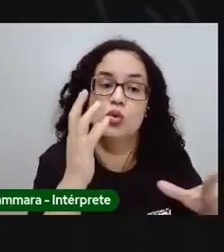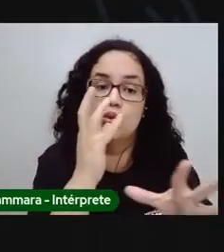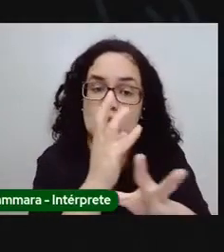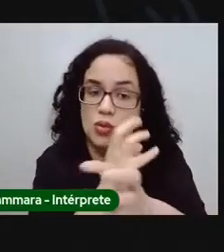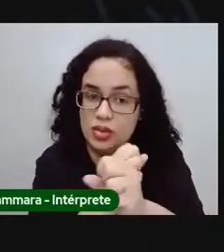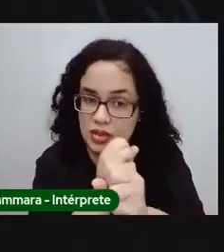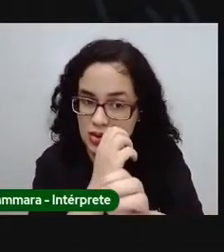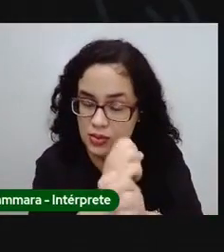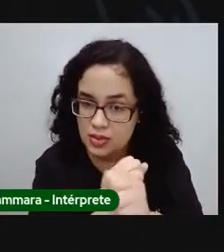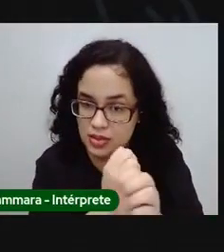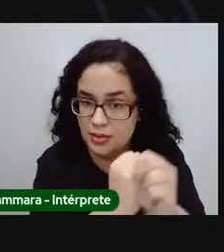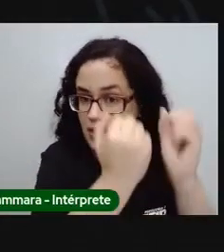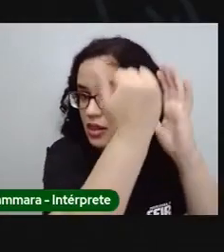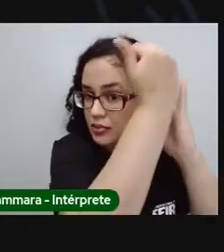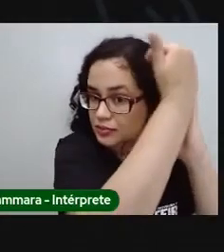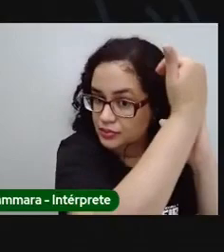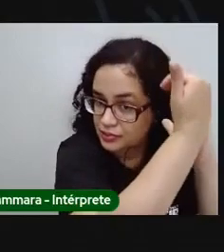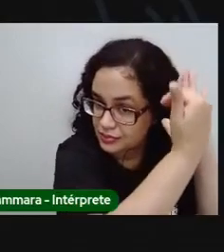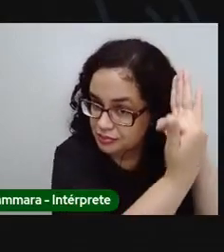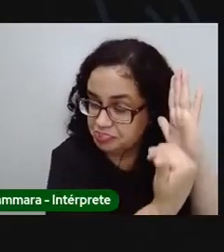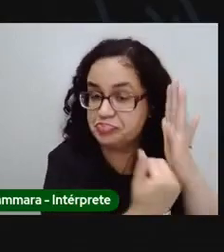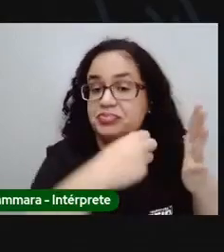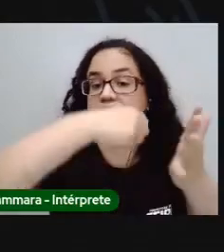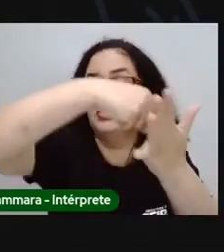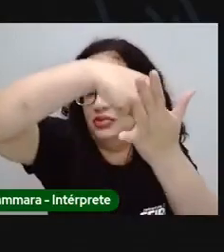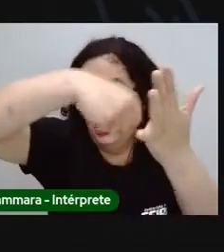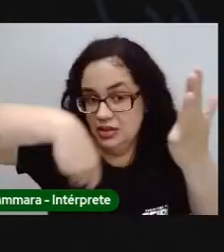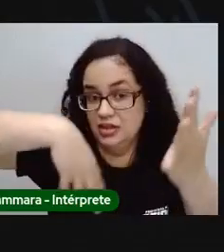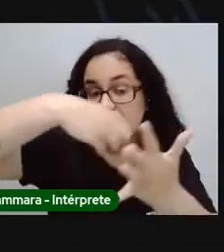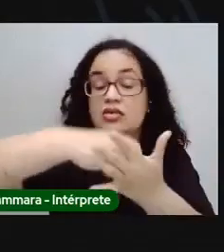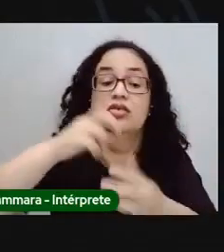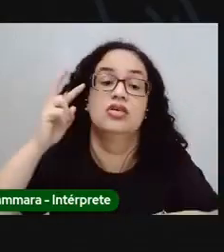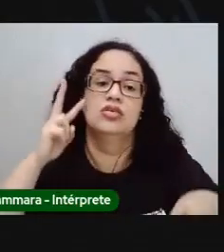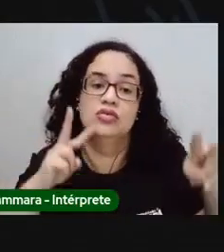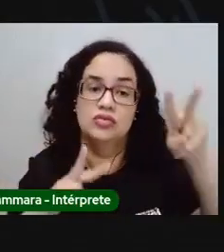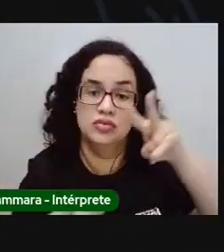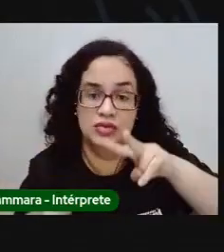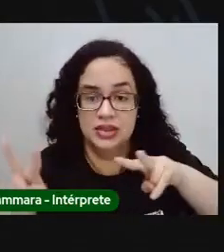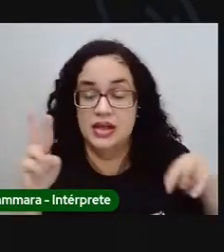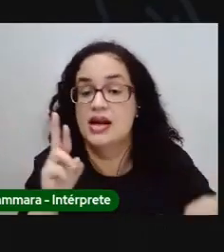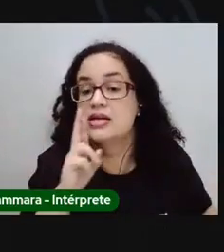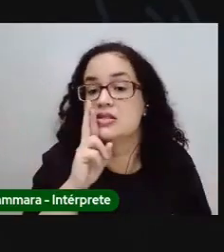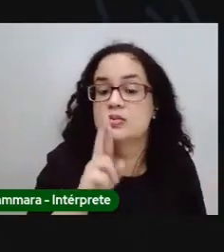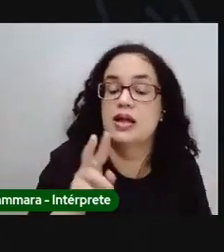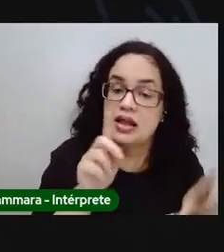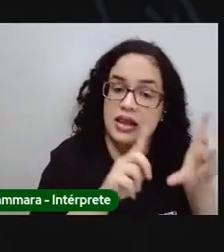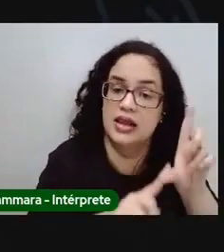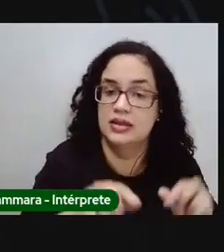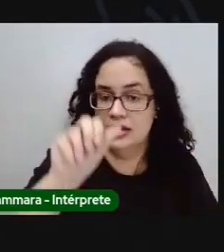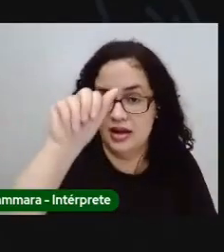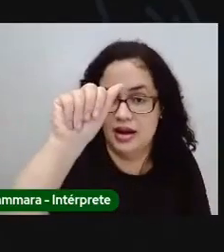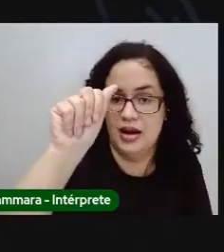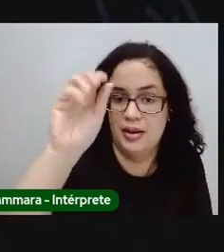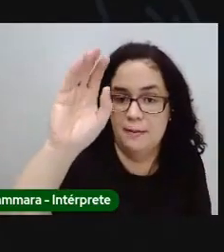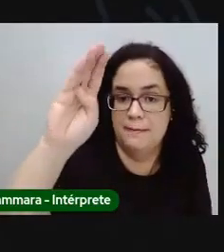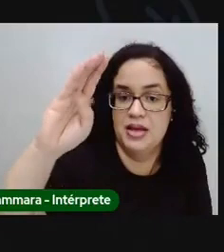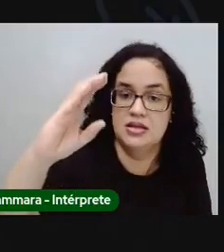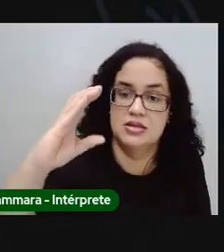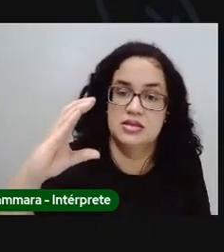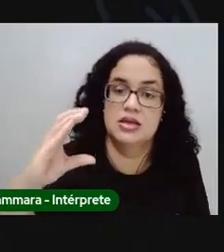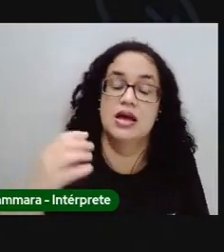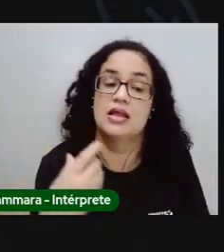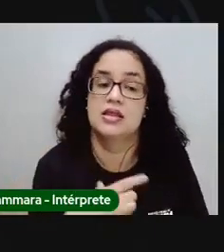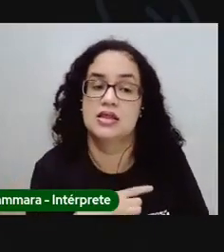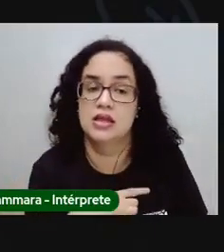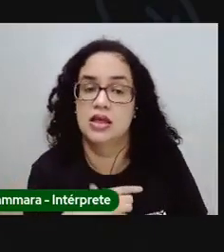tabelinha aí na atividade de vocês que vocês vão observar. Se vocês responderam letra A, B e C, para cada letra tem uma